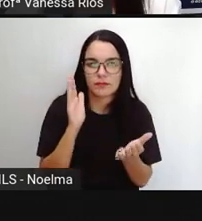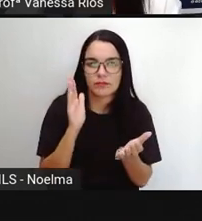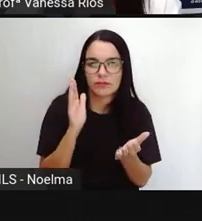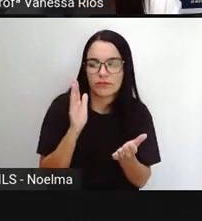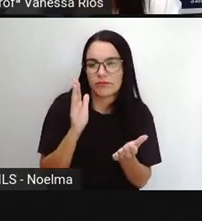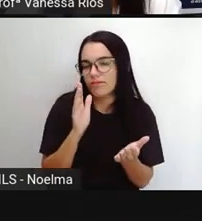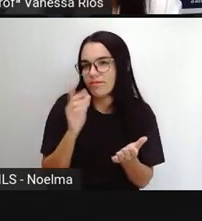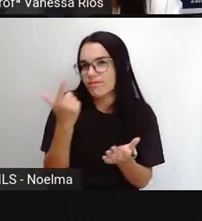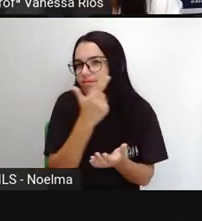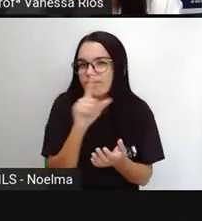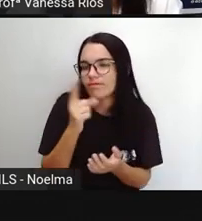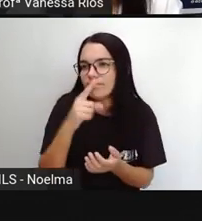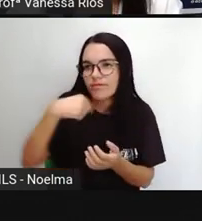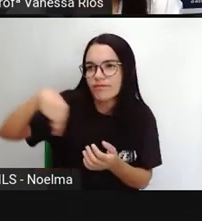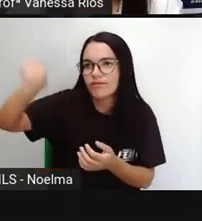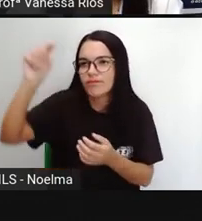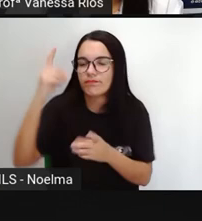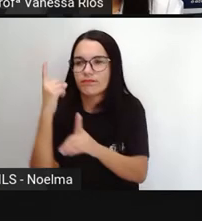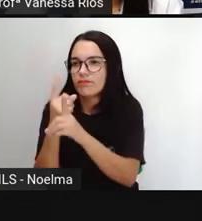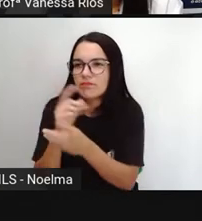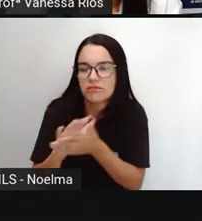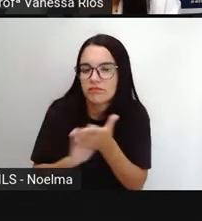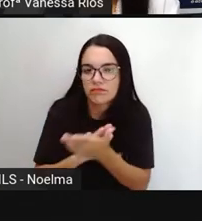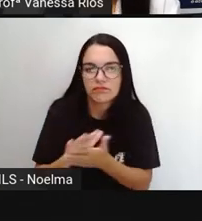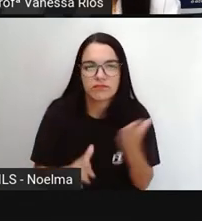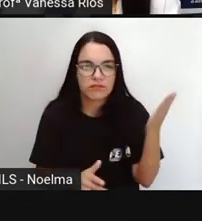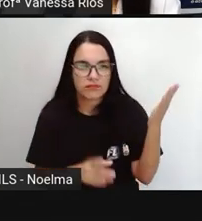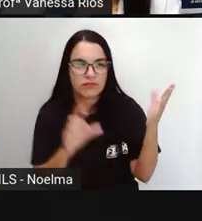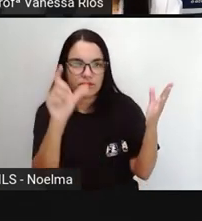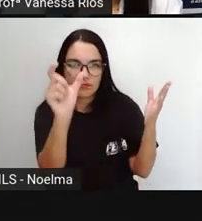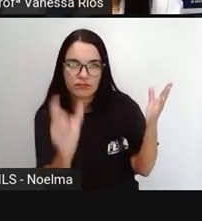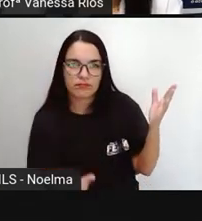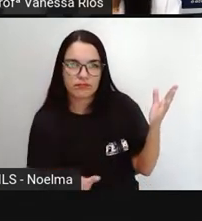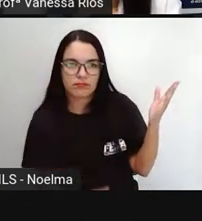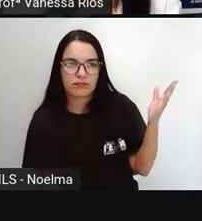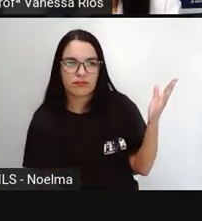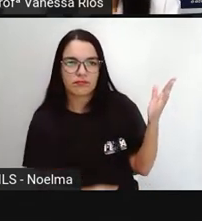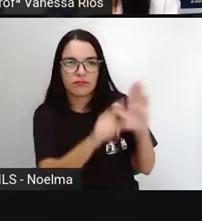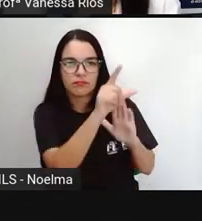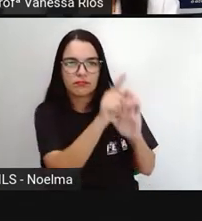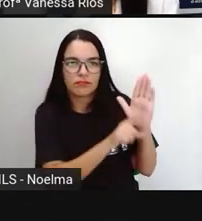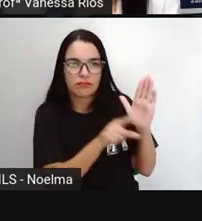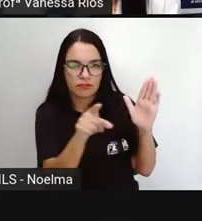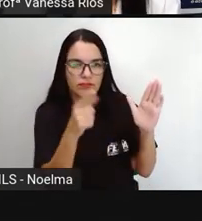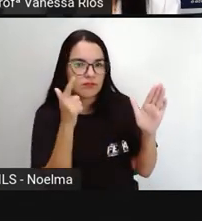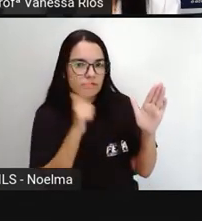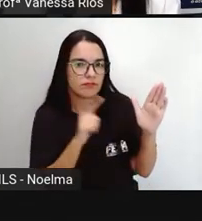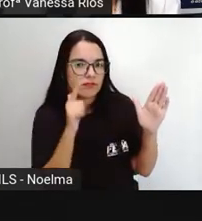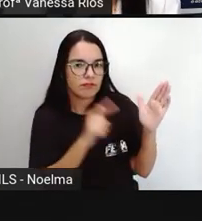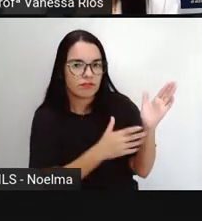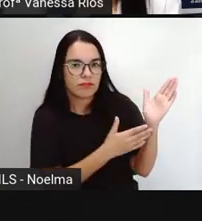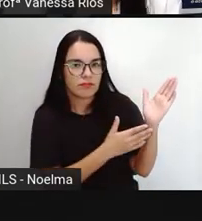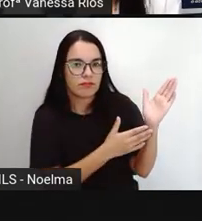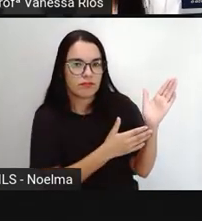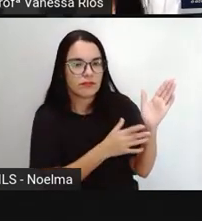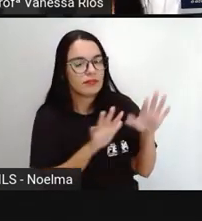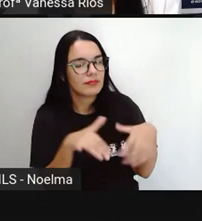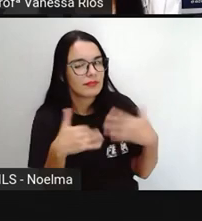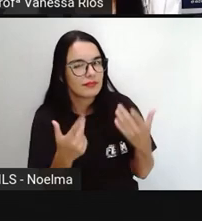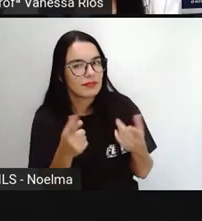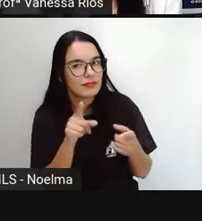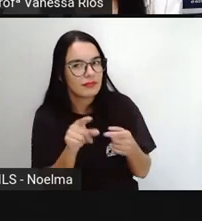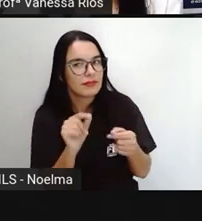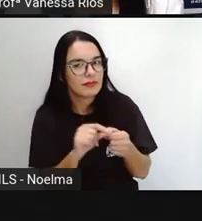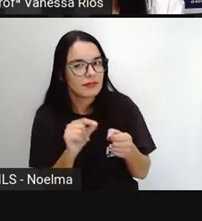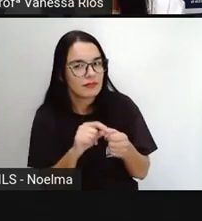como um patinho, loró, tantena ligada? Agora, conseguiram formar estas frases? Olhem só. A Pró, agora tem